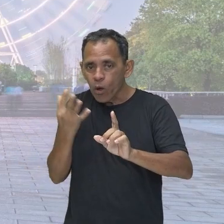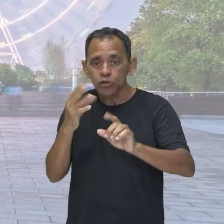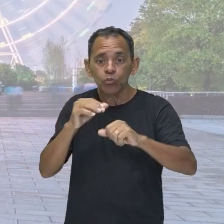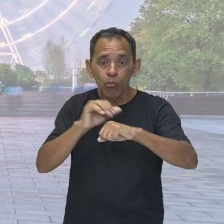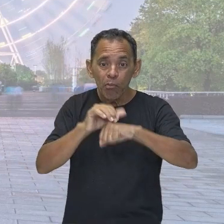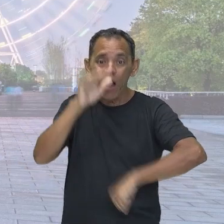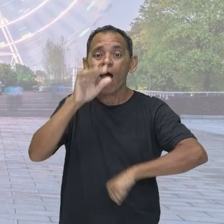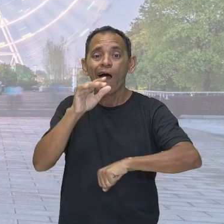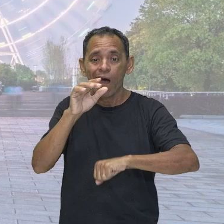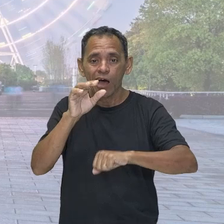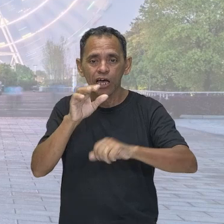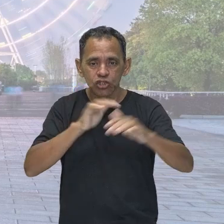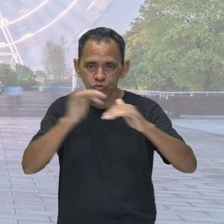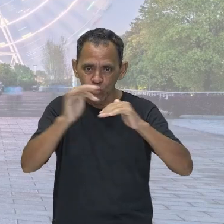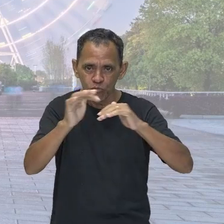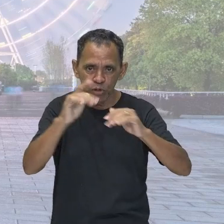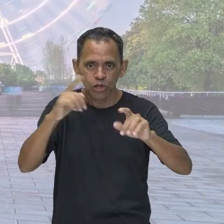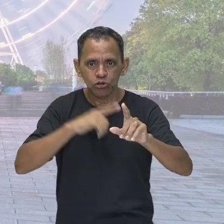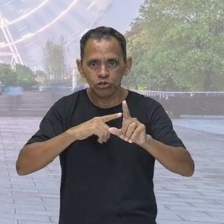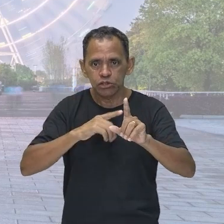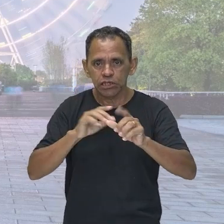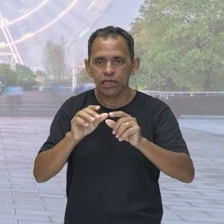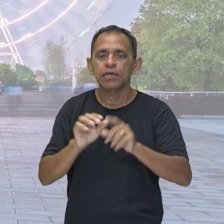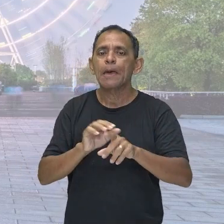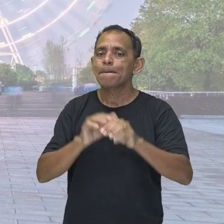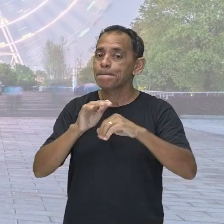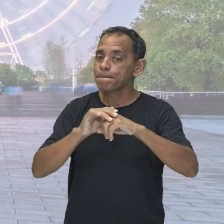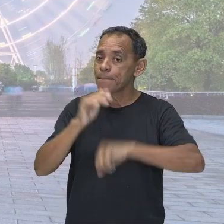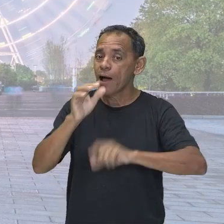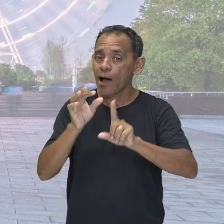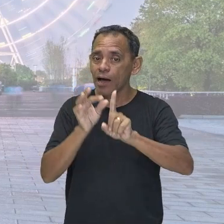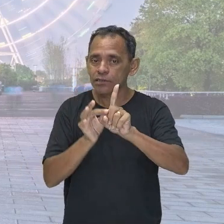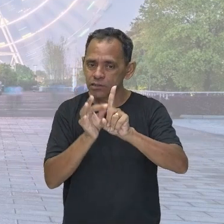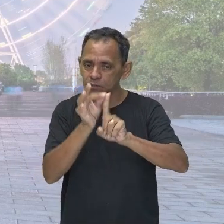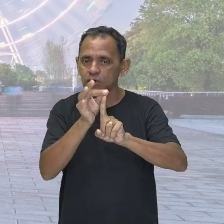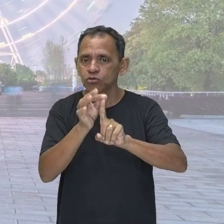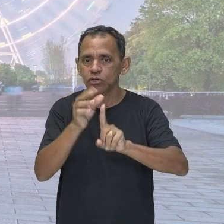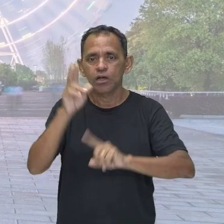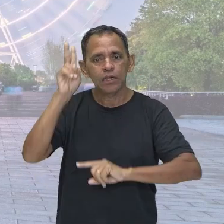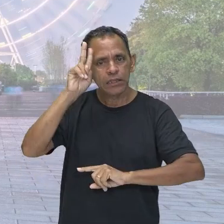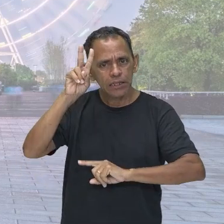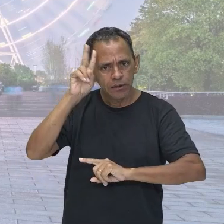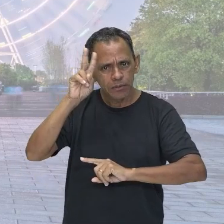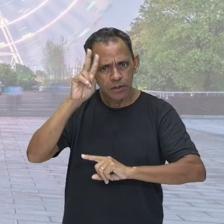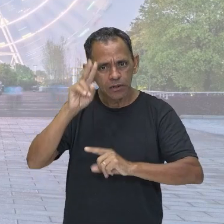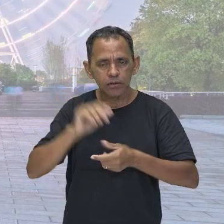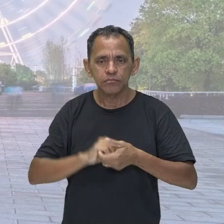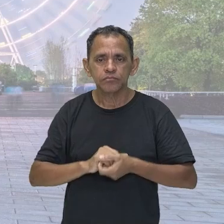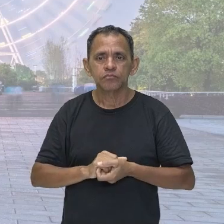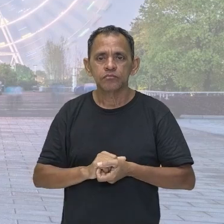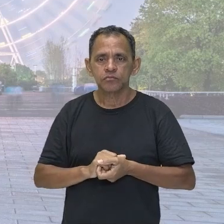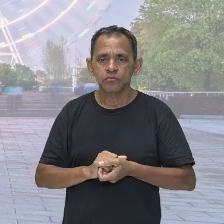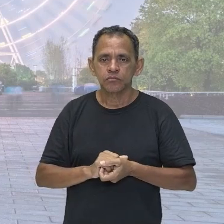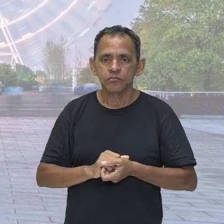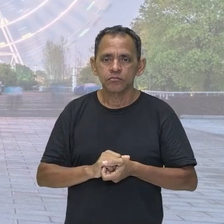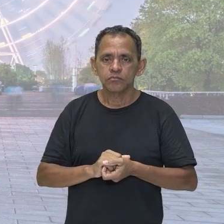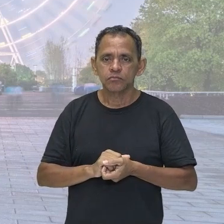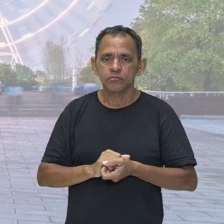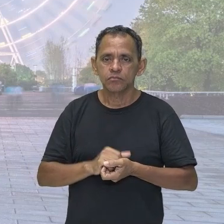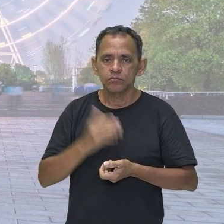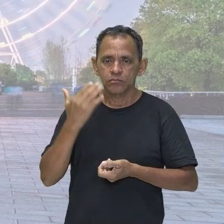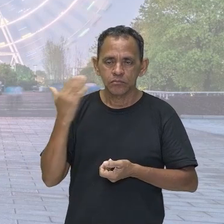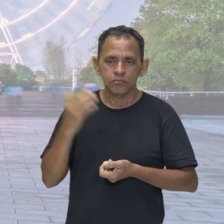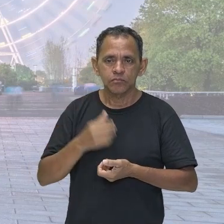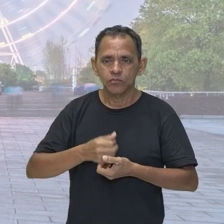térmica. Lembra aí de um sistema que esquenta? Lembra aí de um sistema que tem energia térmica? Ah, poderia ser o ferro de